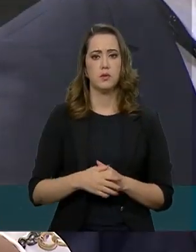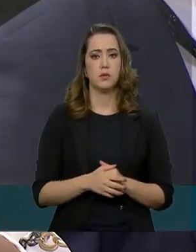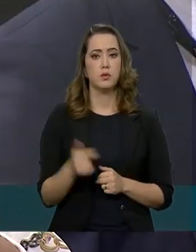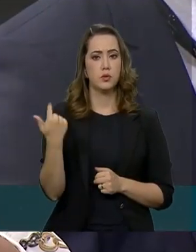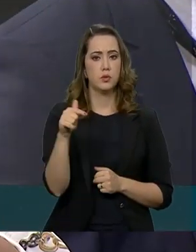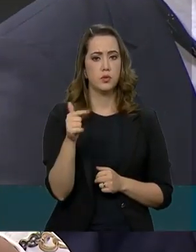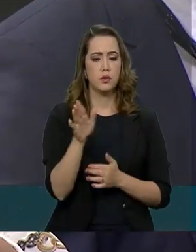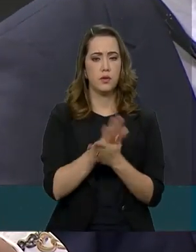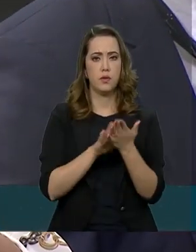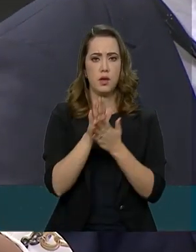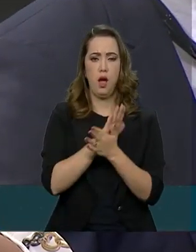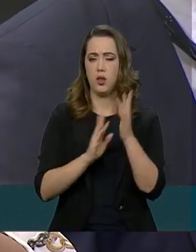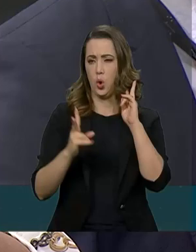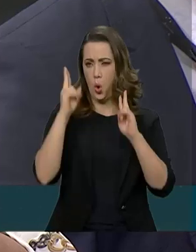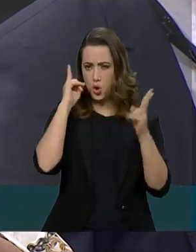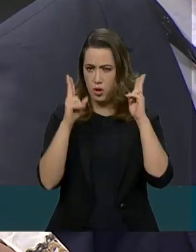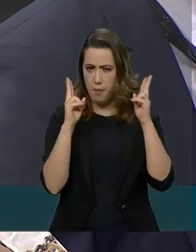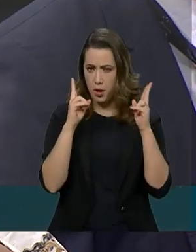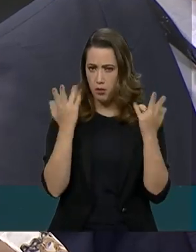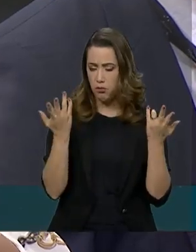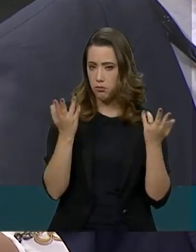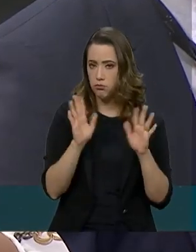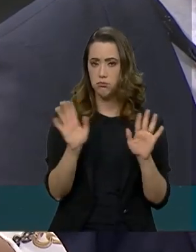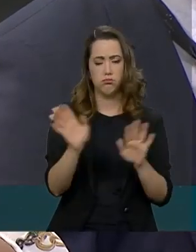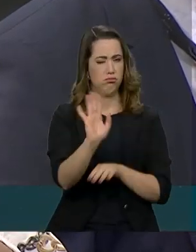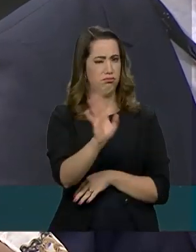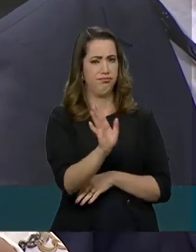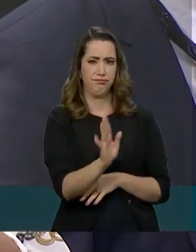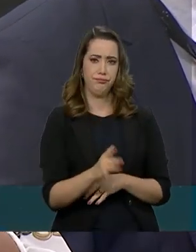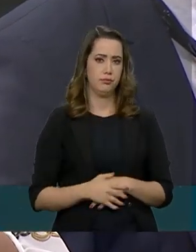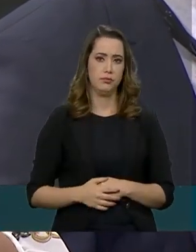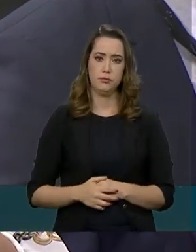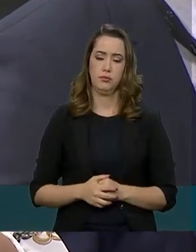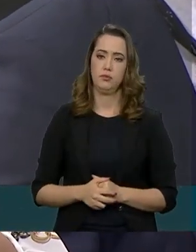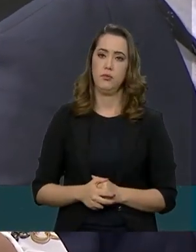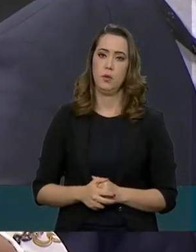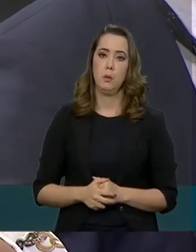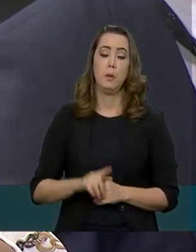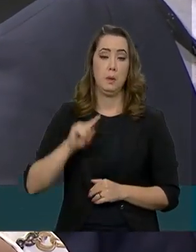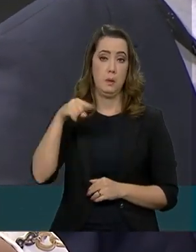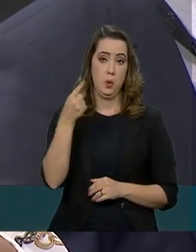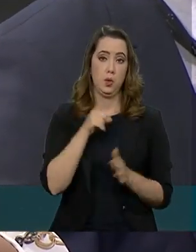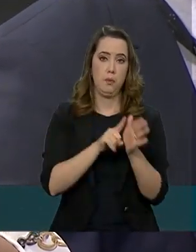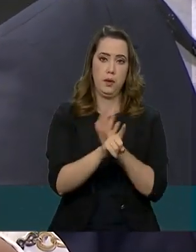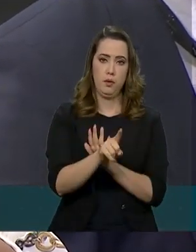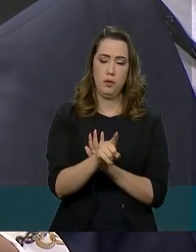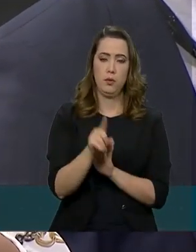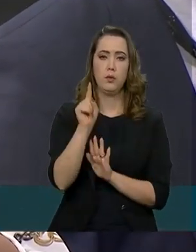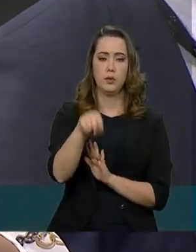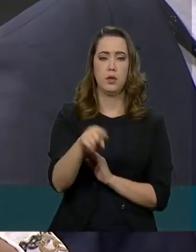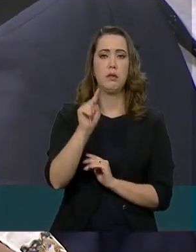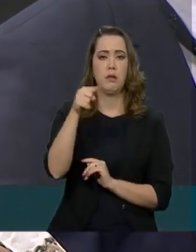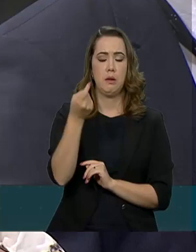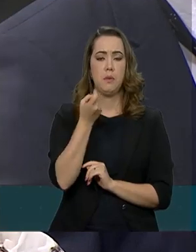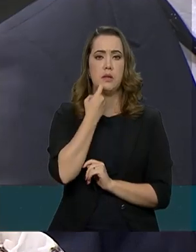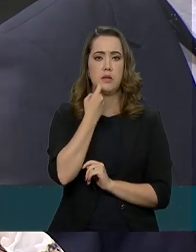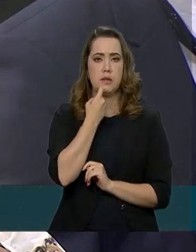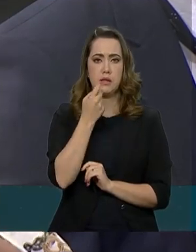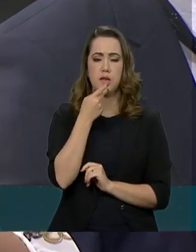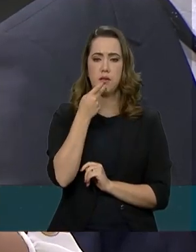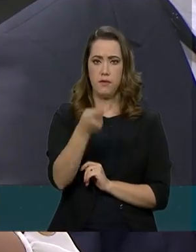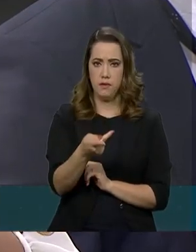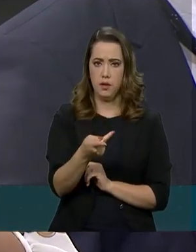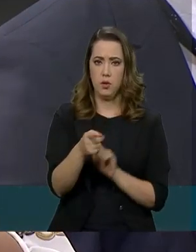a ver com o corte de cabelo assim. absolutamente. Tá. E uma outra questão. Na sexta-feira, depois de ter classificado como uma pergunta idiota, o presidente admitiu no